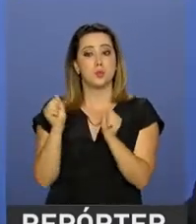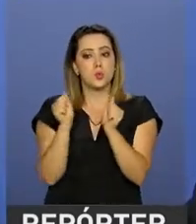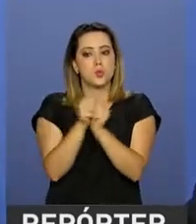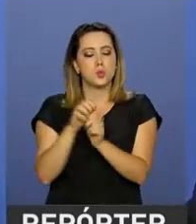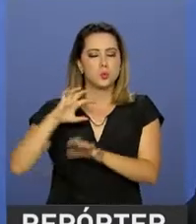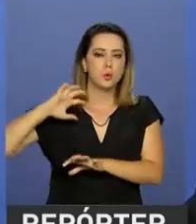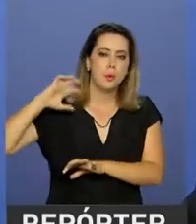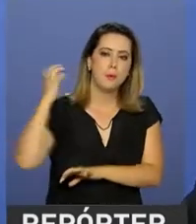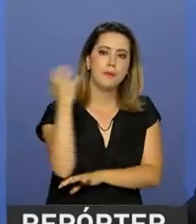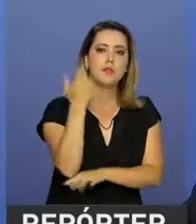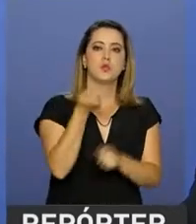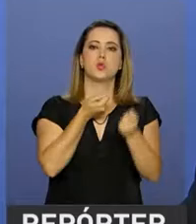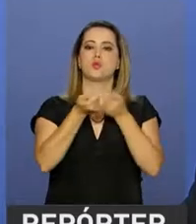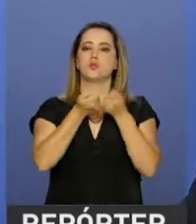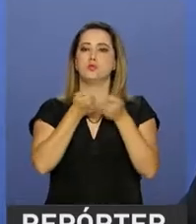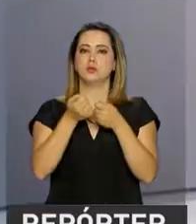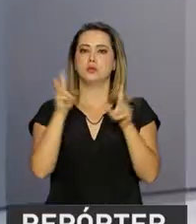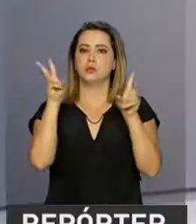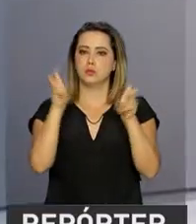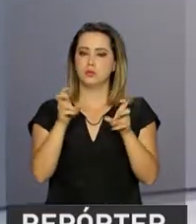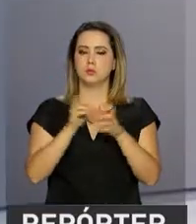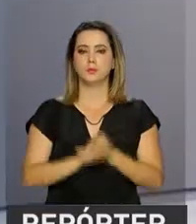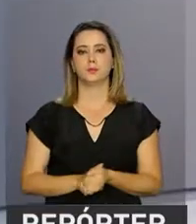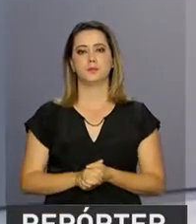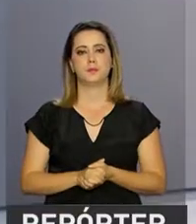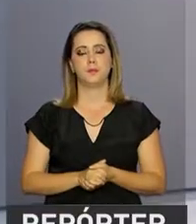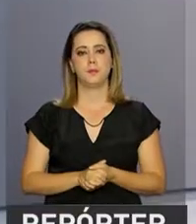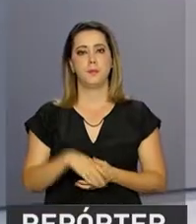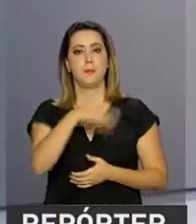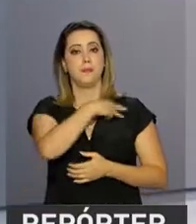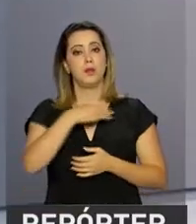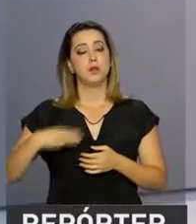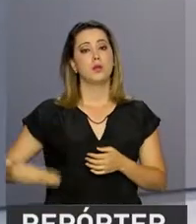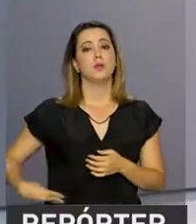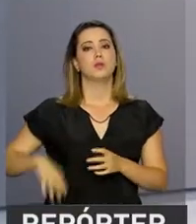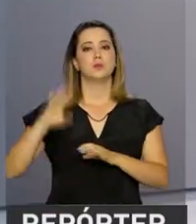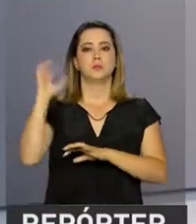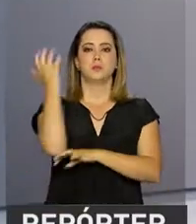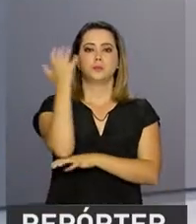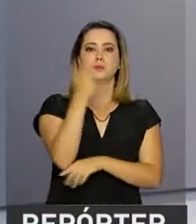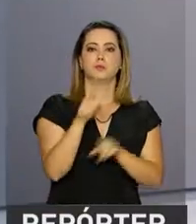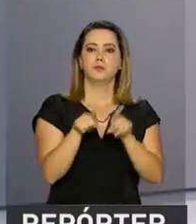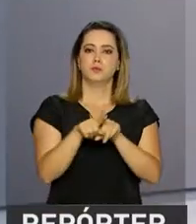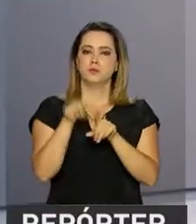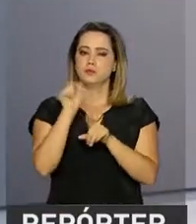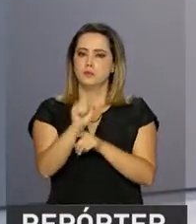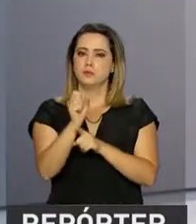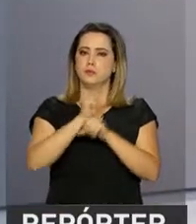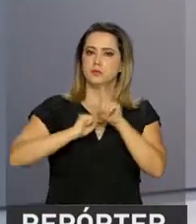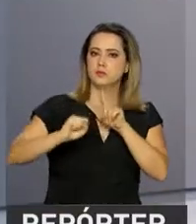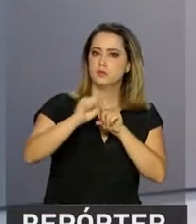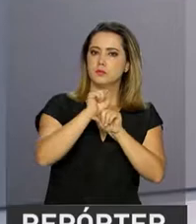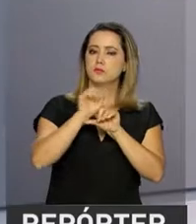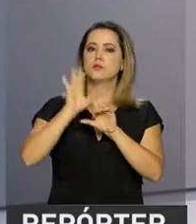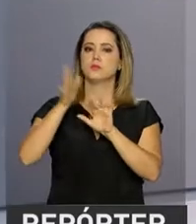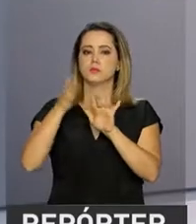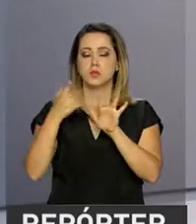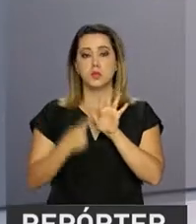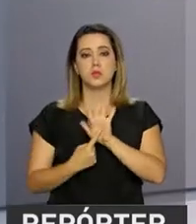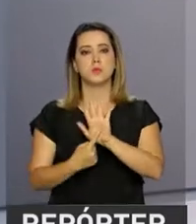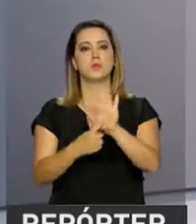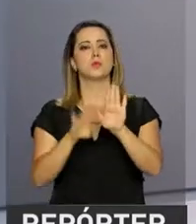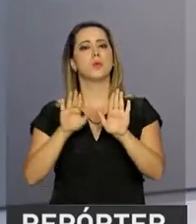responsáveis pelo tema. O ministro do Meio Ambiente, Sarney Filho, disse que a sociedade já